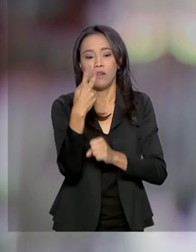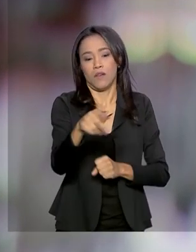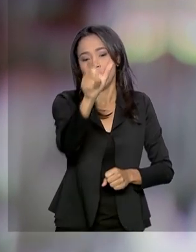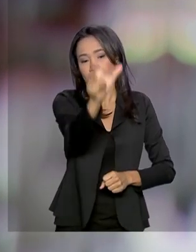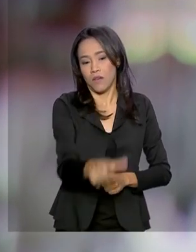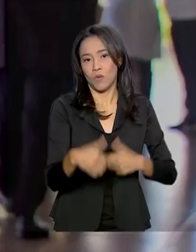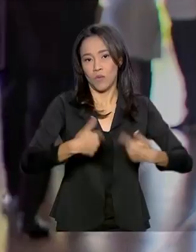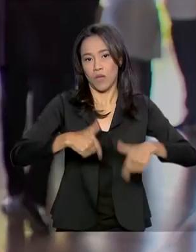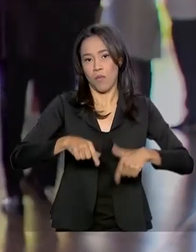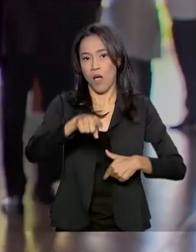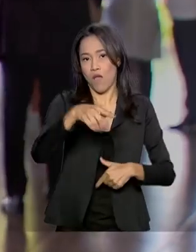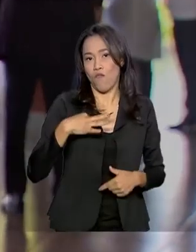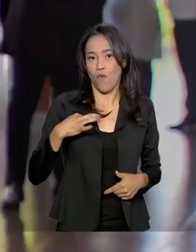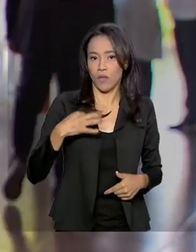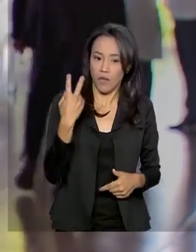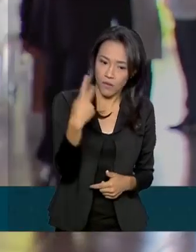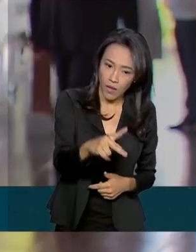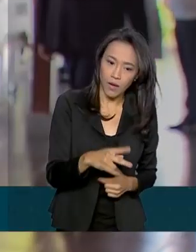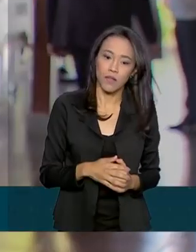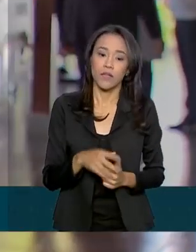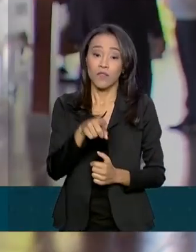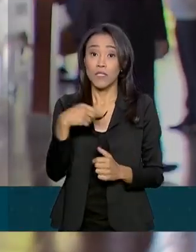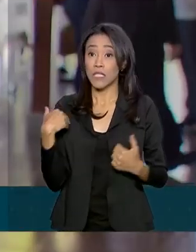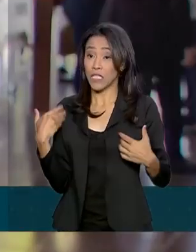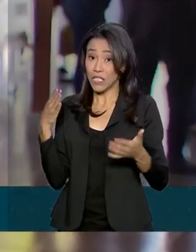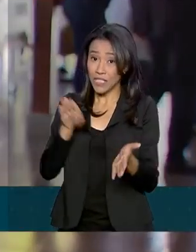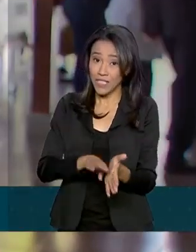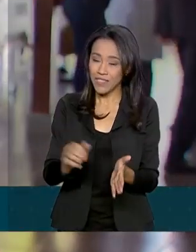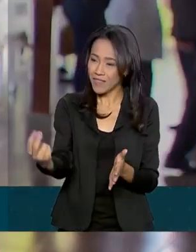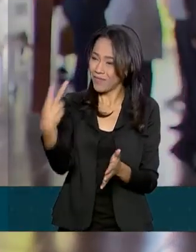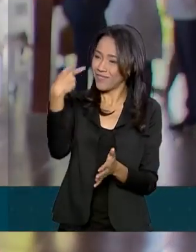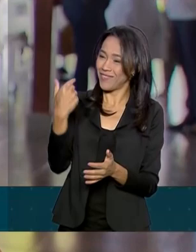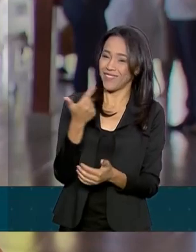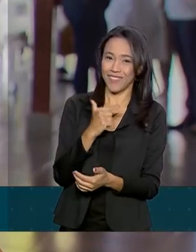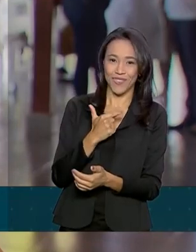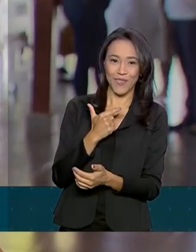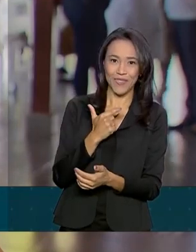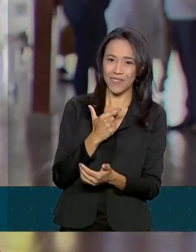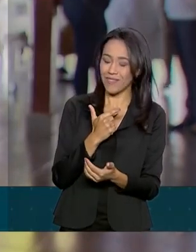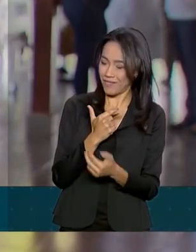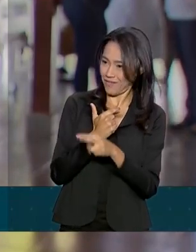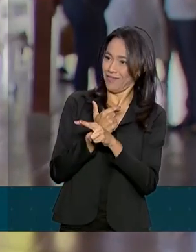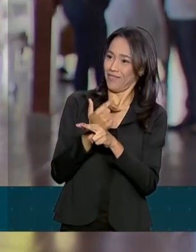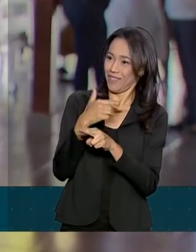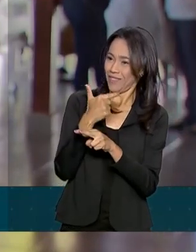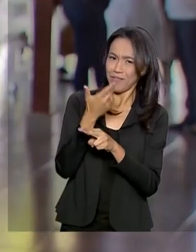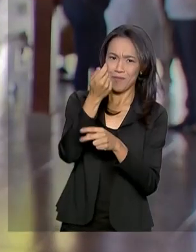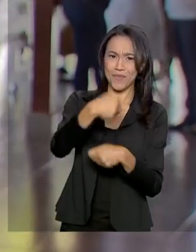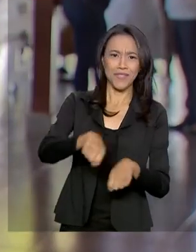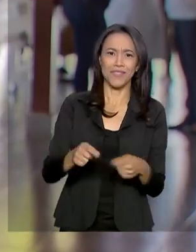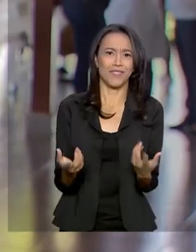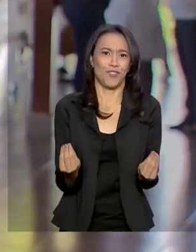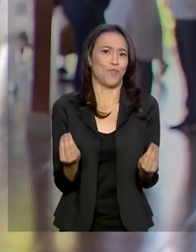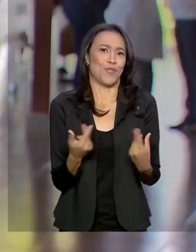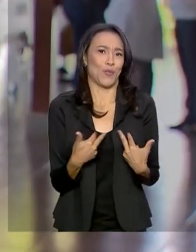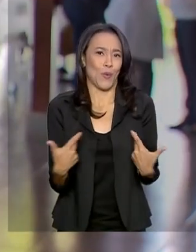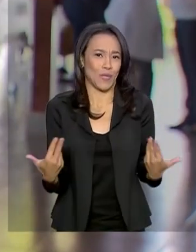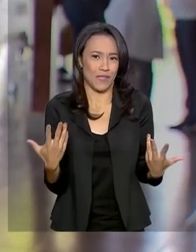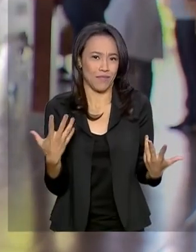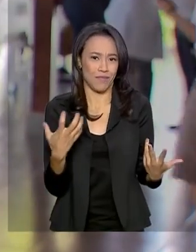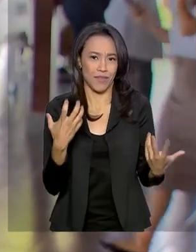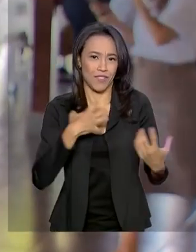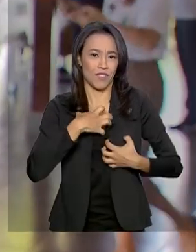trabalho voluntário. Você chega aqui, eles te recebem sempre com um sorriso. Quer dizer, para ser feliz não precisa de muito não, né? Pelo